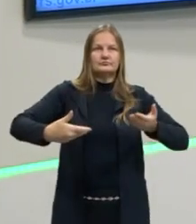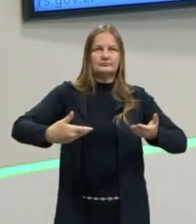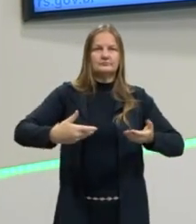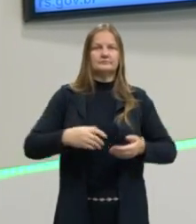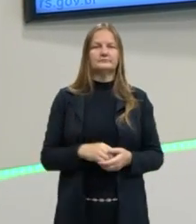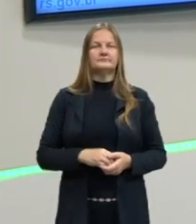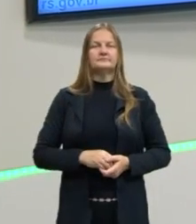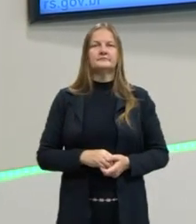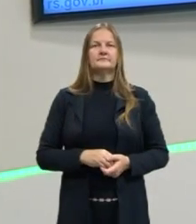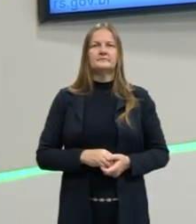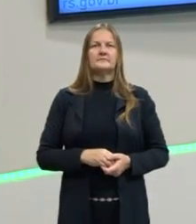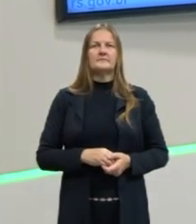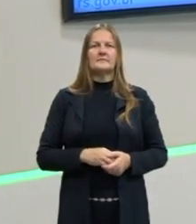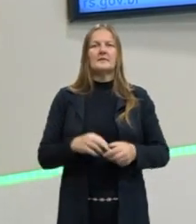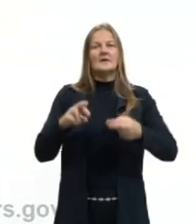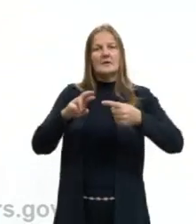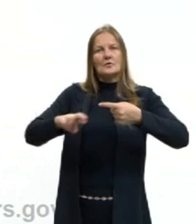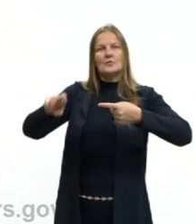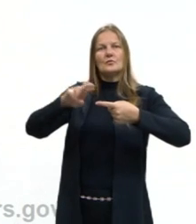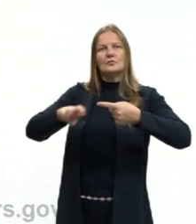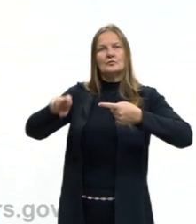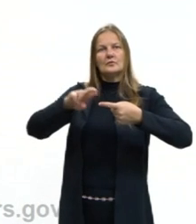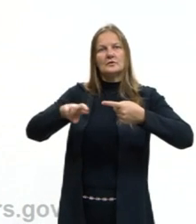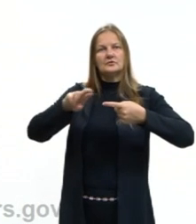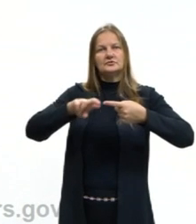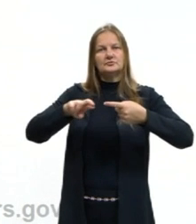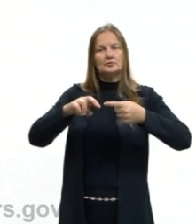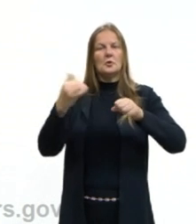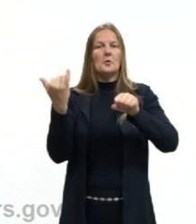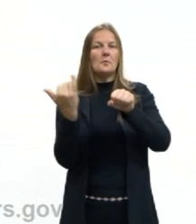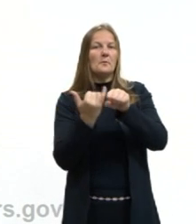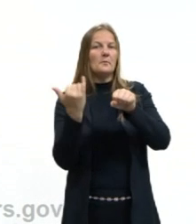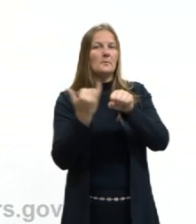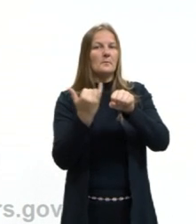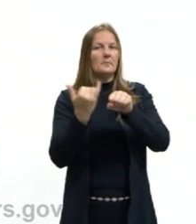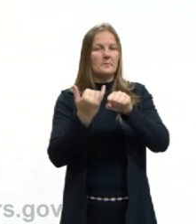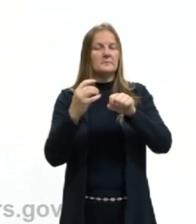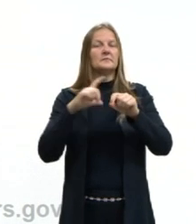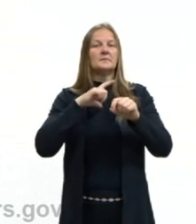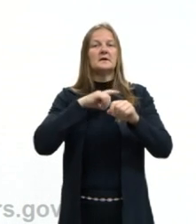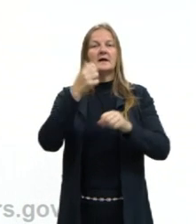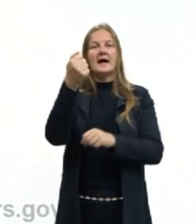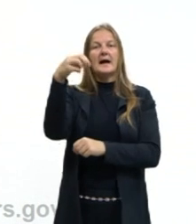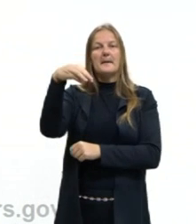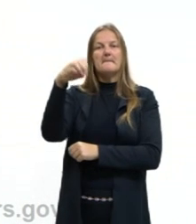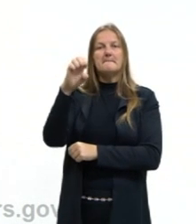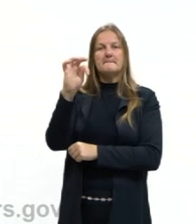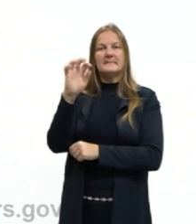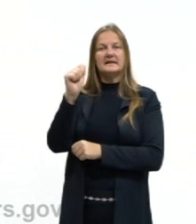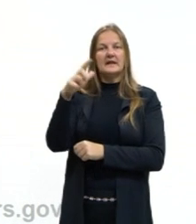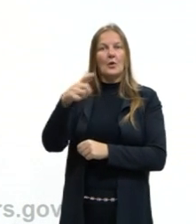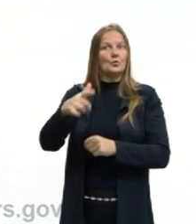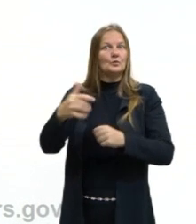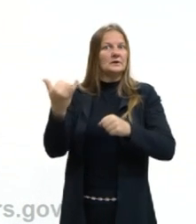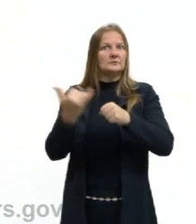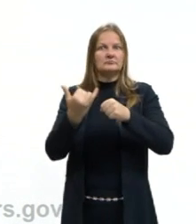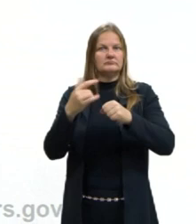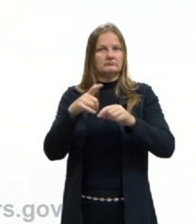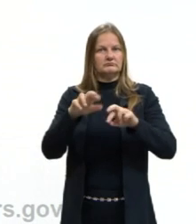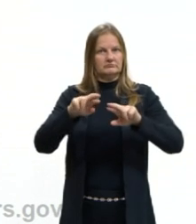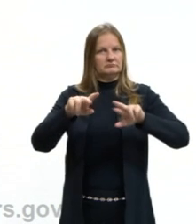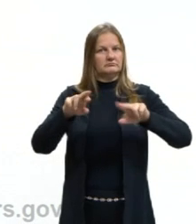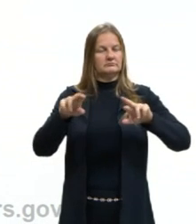Ocorre quando reagimos um metal com uma metal. Então, isto é super importante lembrar. Quais elementos são